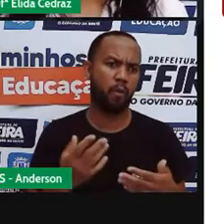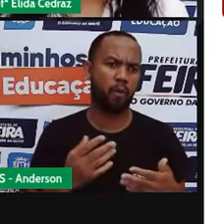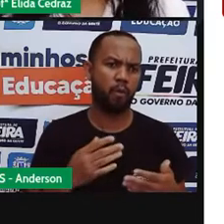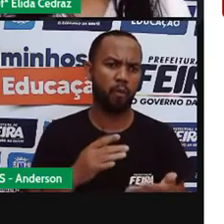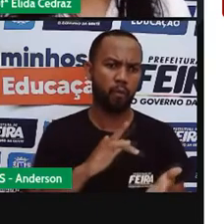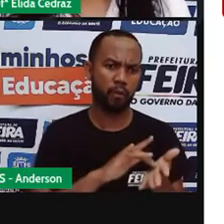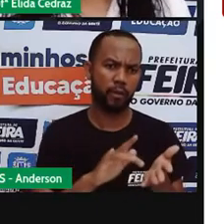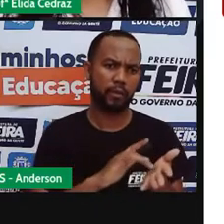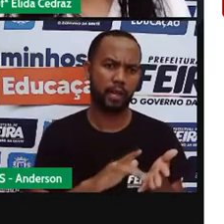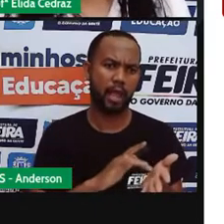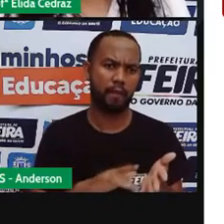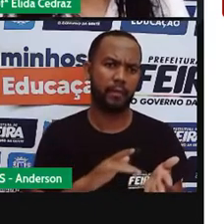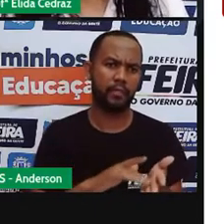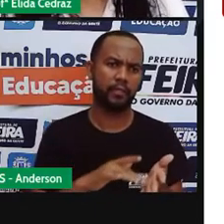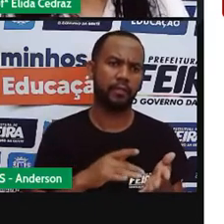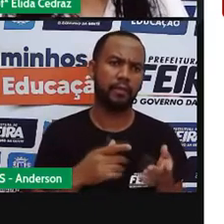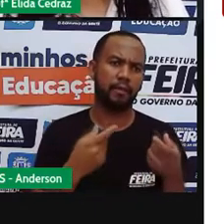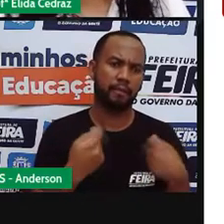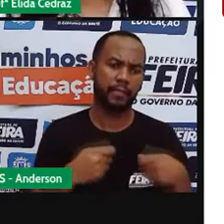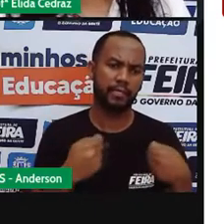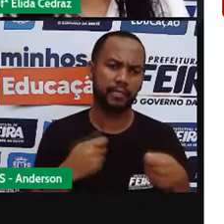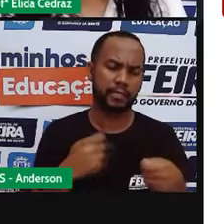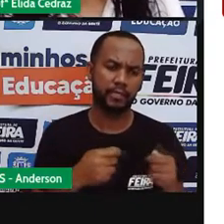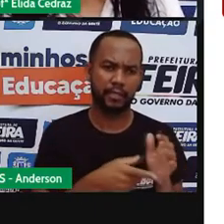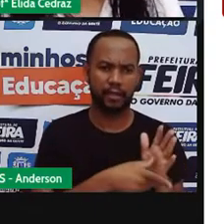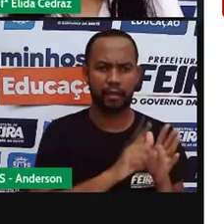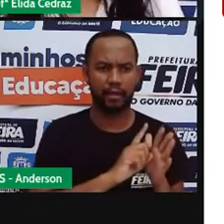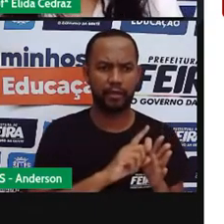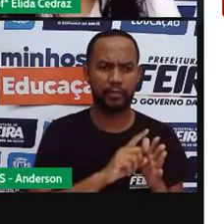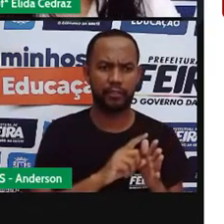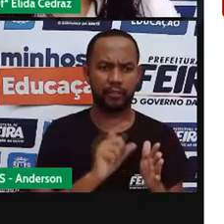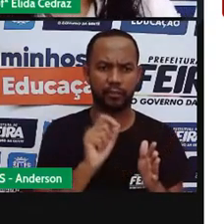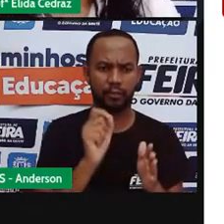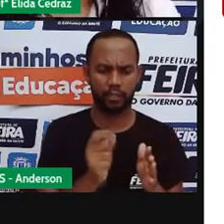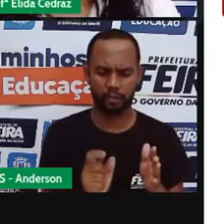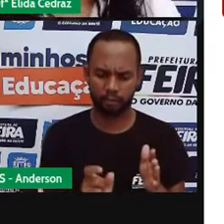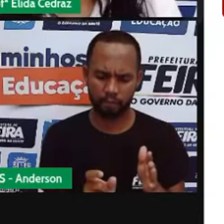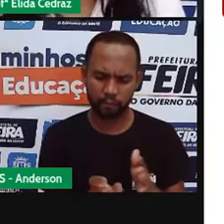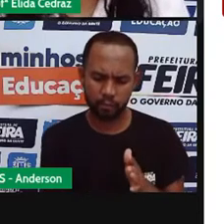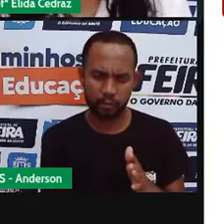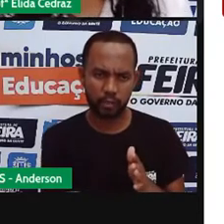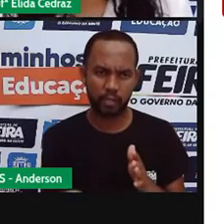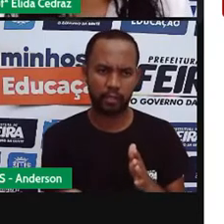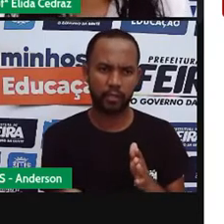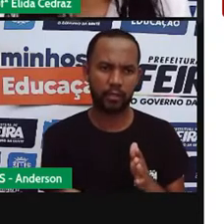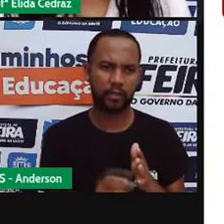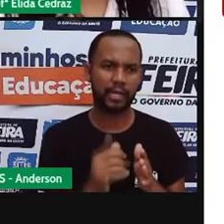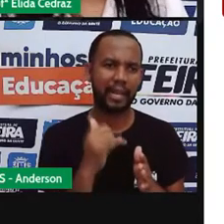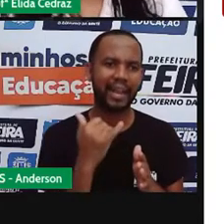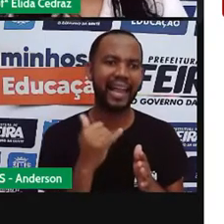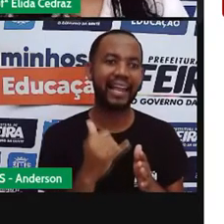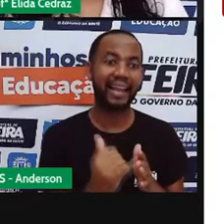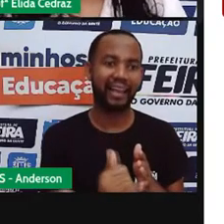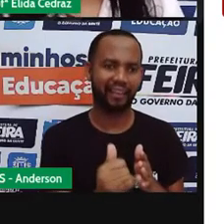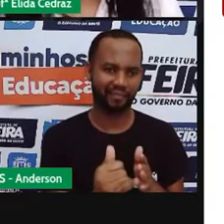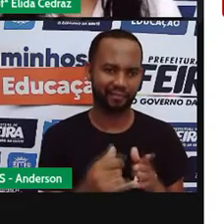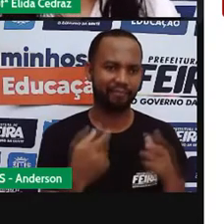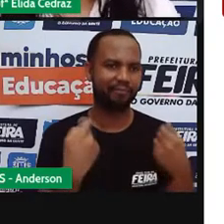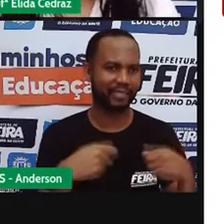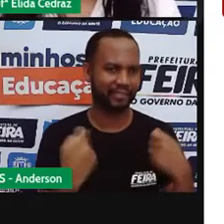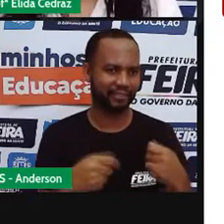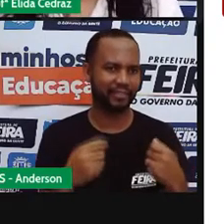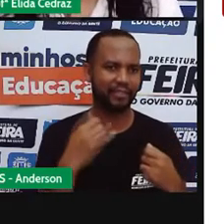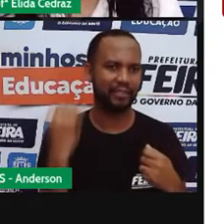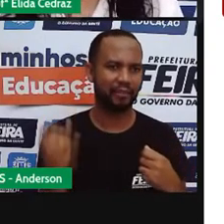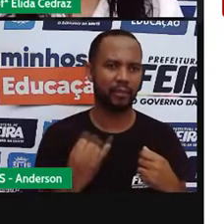nós precisamos deixar num determinado tempo carregando. A gente não pode tirar antes daquele período que